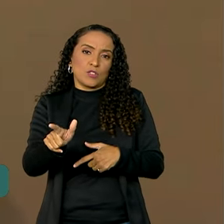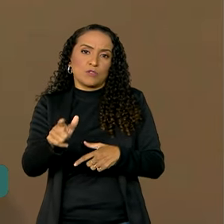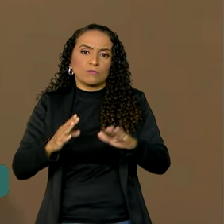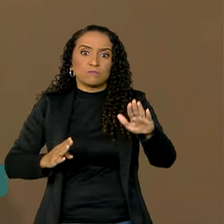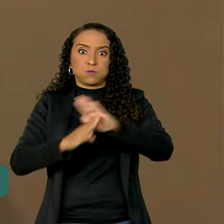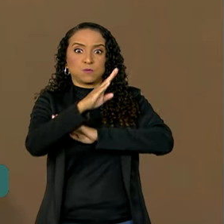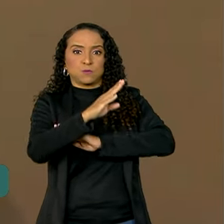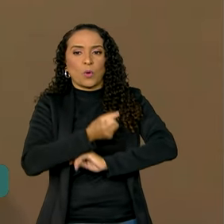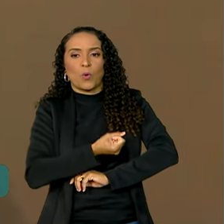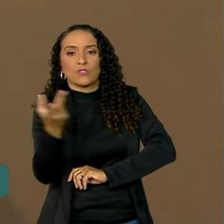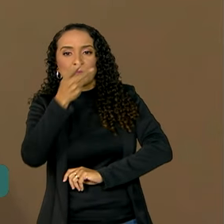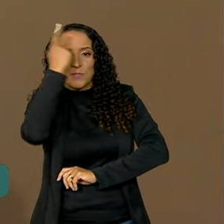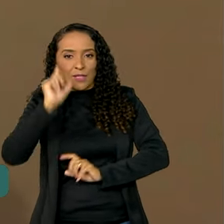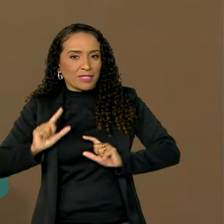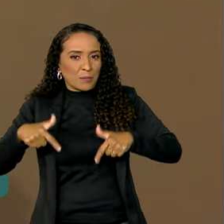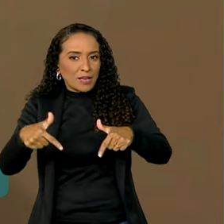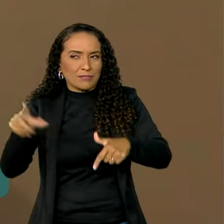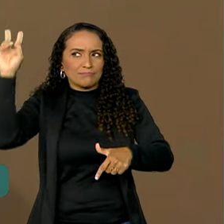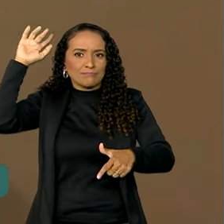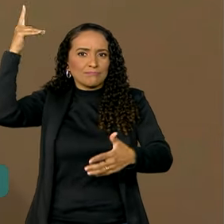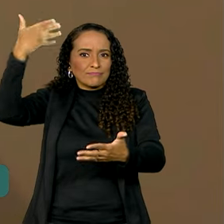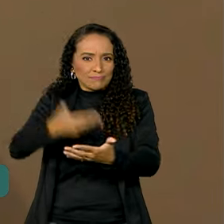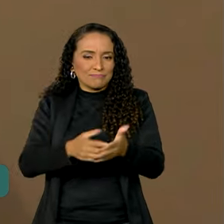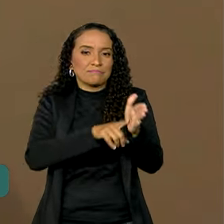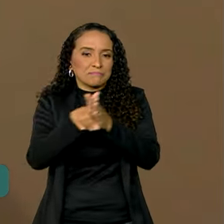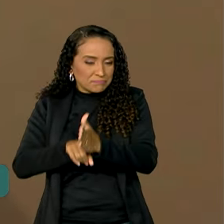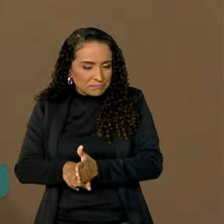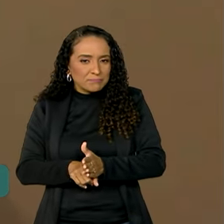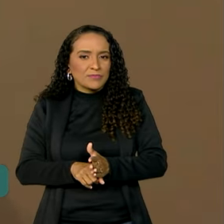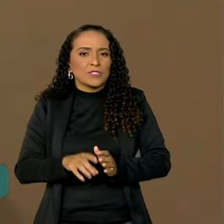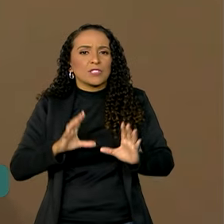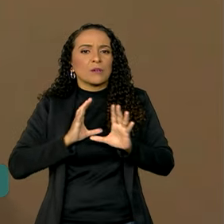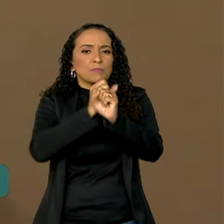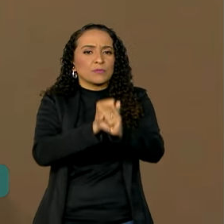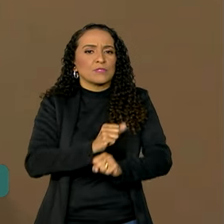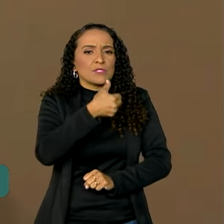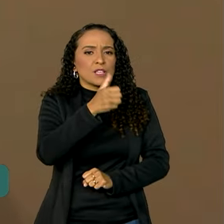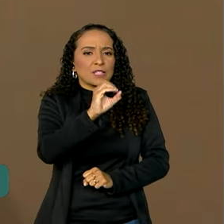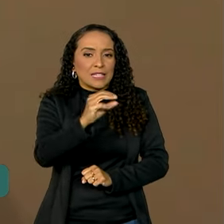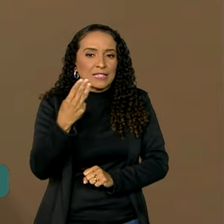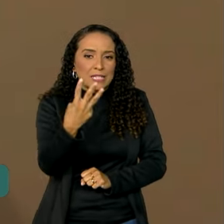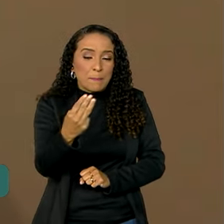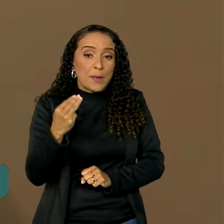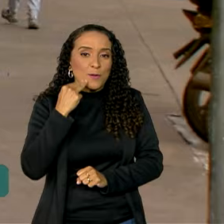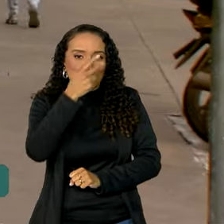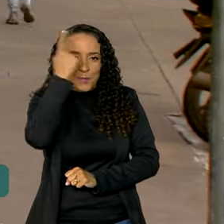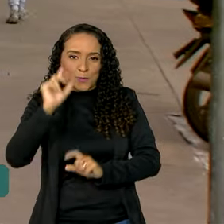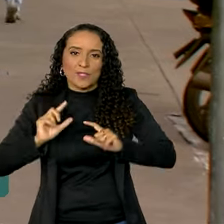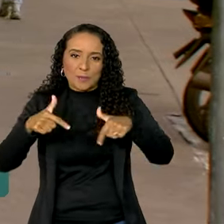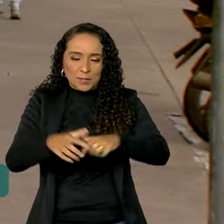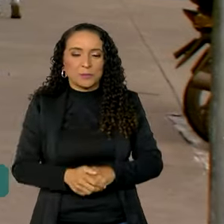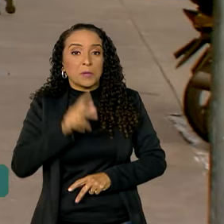recorde do número de trabalhadores na série histórica da Pesquisa, com 103 milhões de pessoas ocupadas.